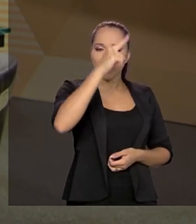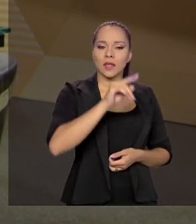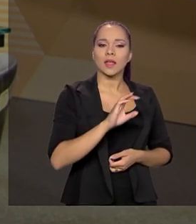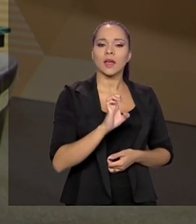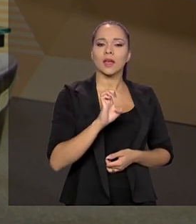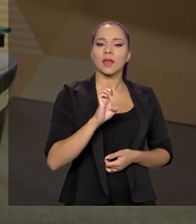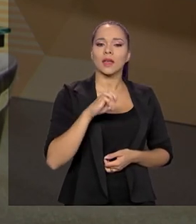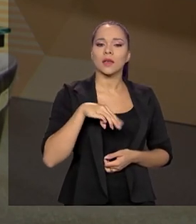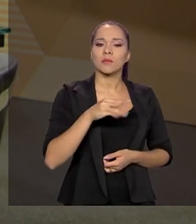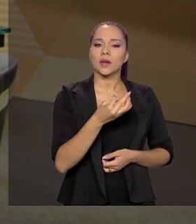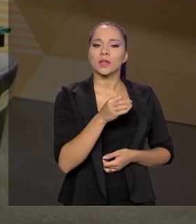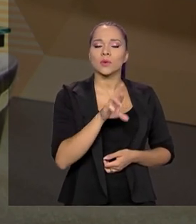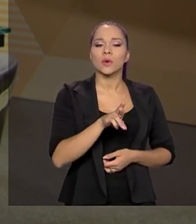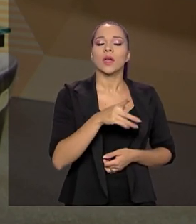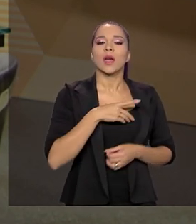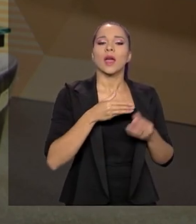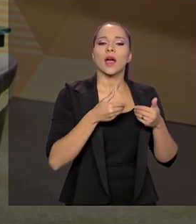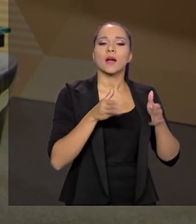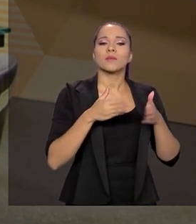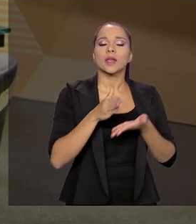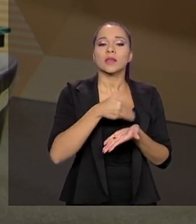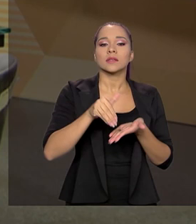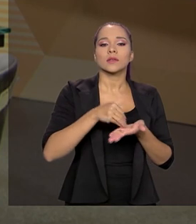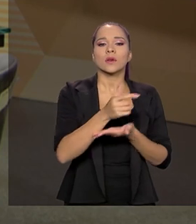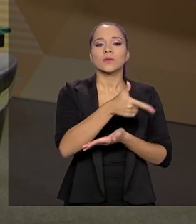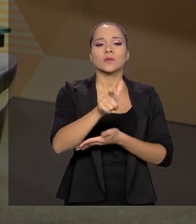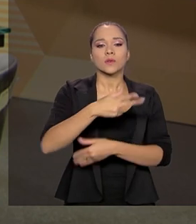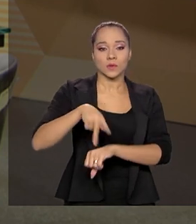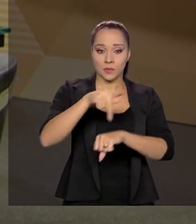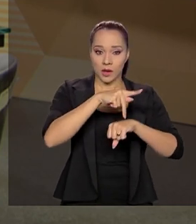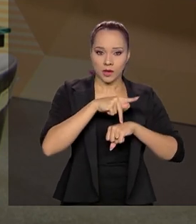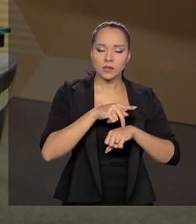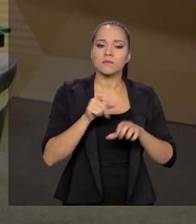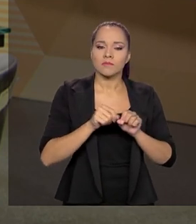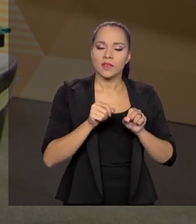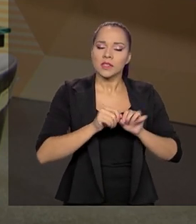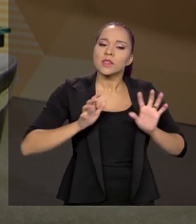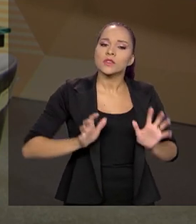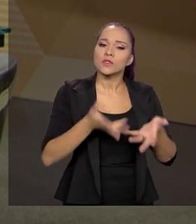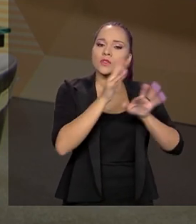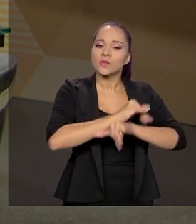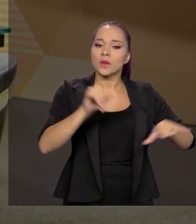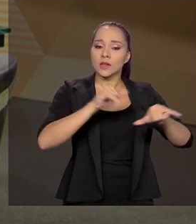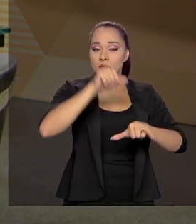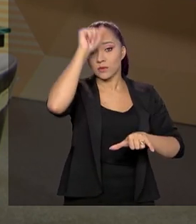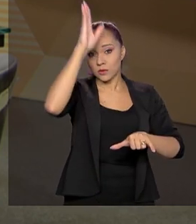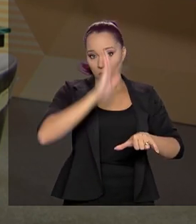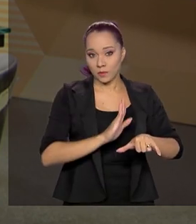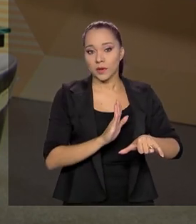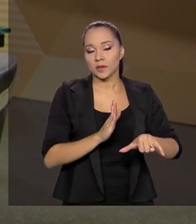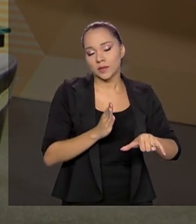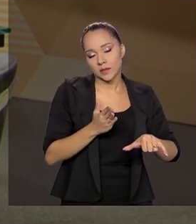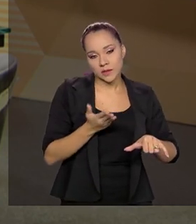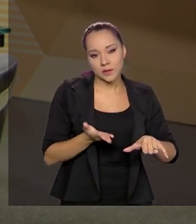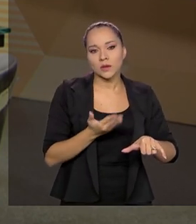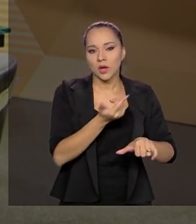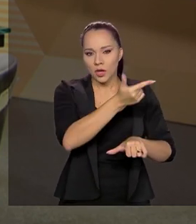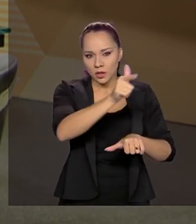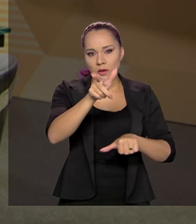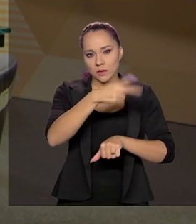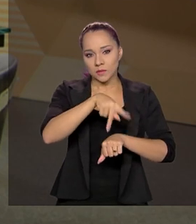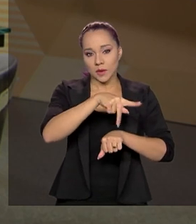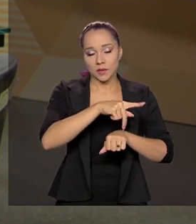é abrir alguns escritórios no exterior para fazer essa promoção do Brasil em outros